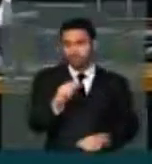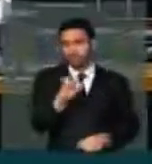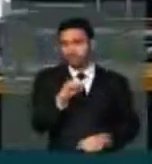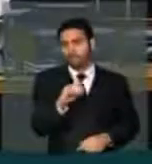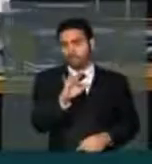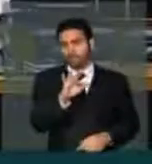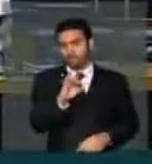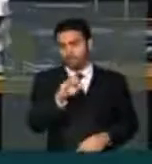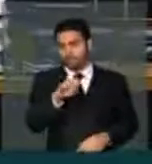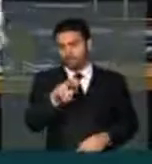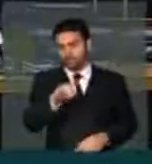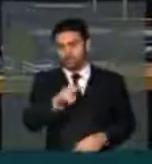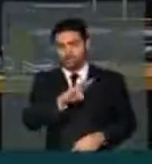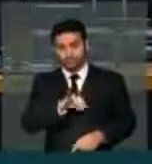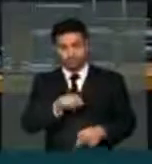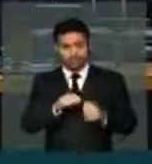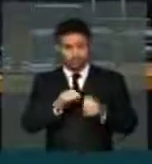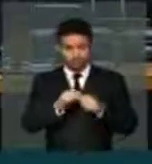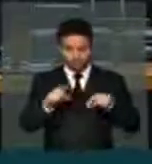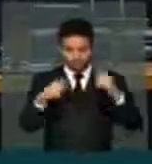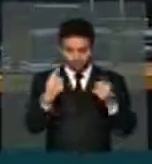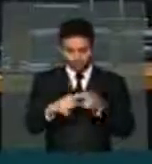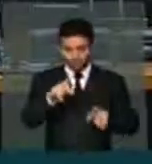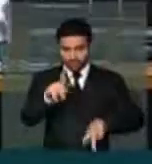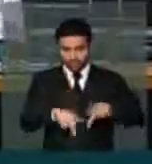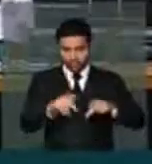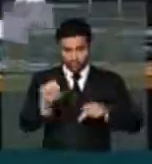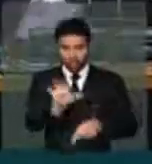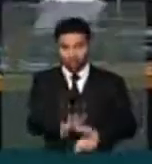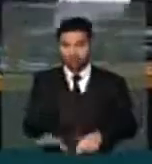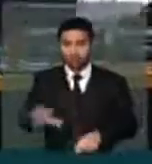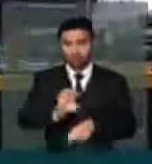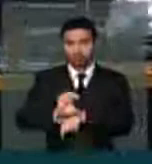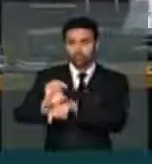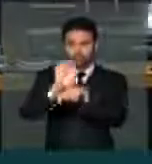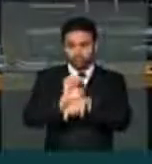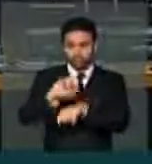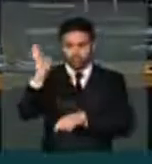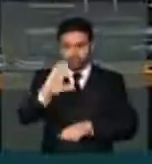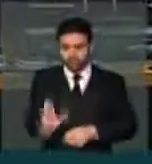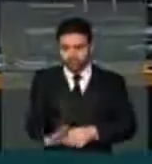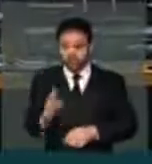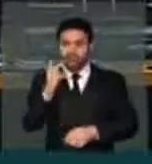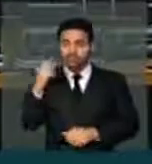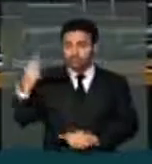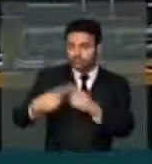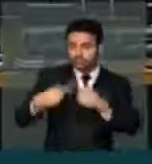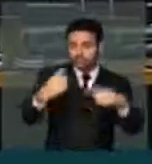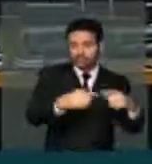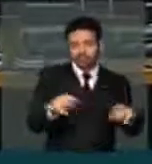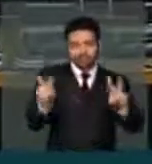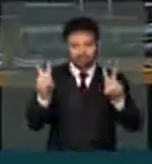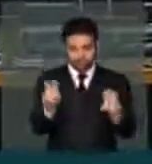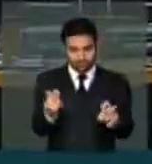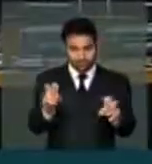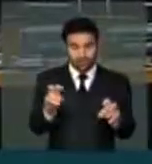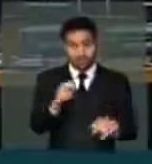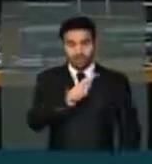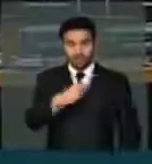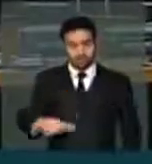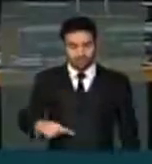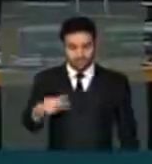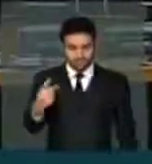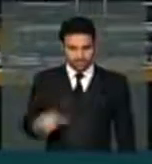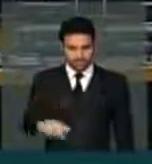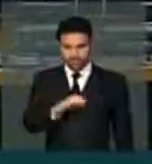Federativo, e que vai realizar audiências públicas em todos os estados do país para debater esse assunto. O presidente dessa